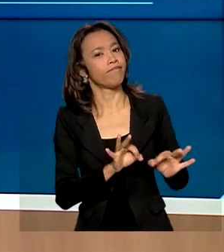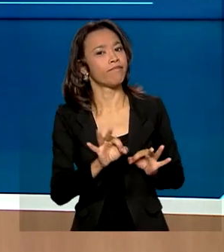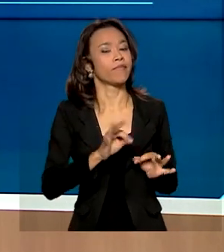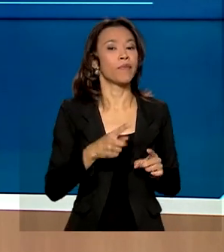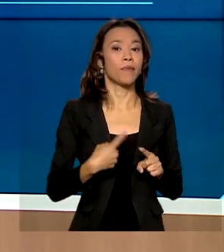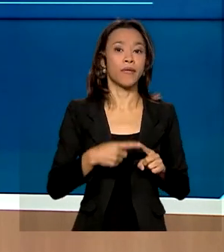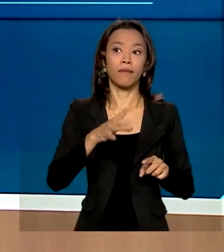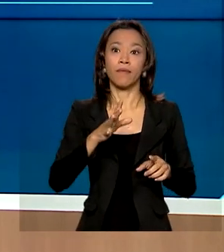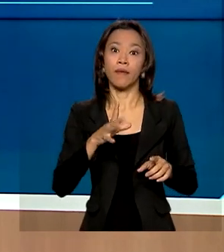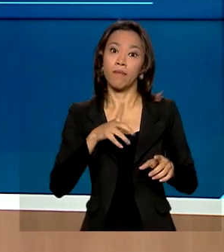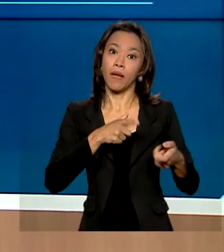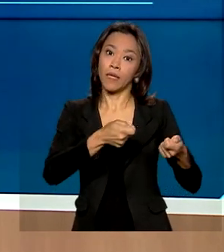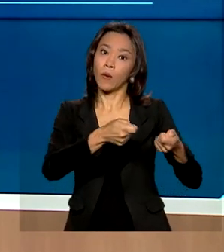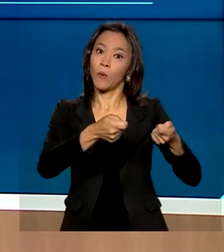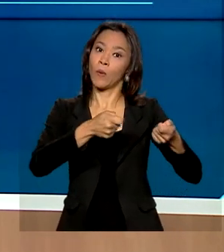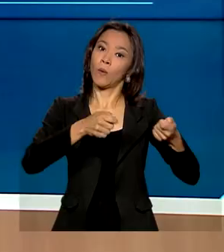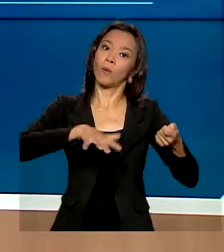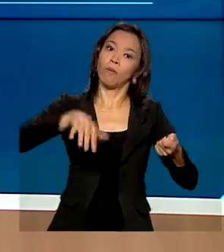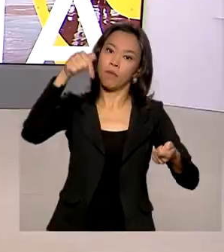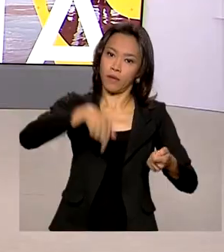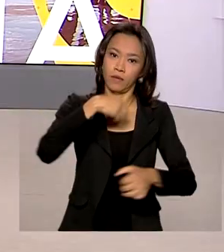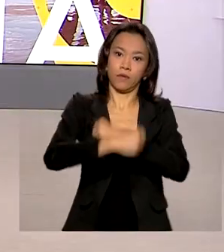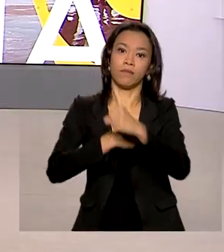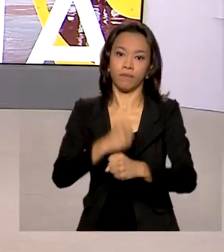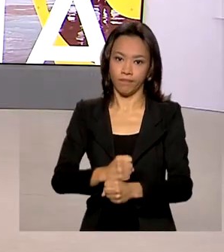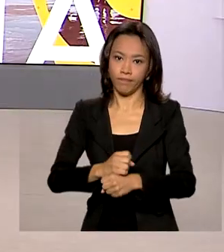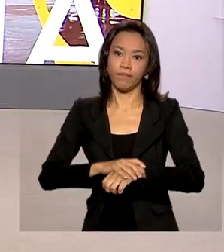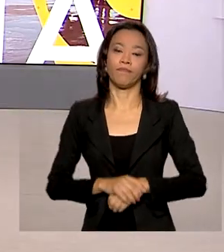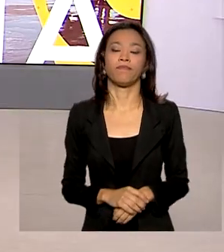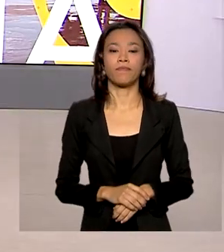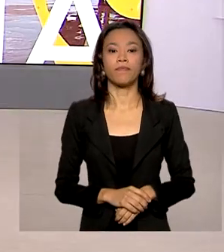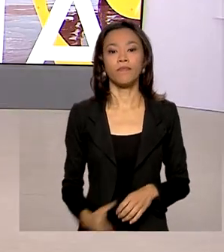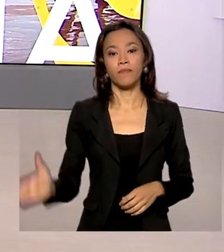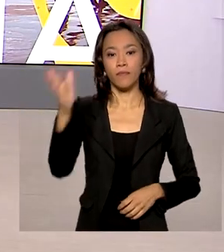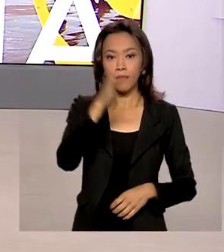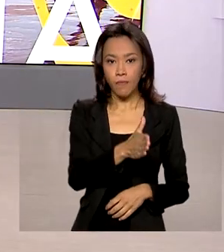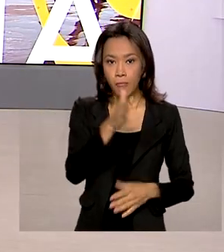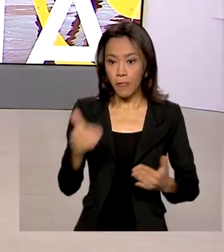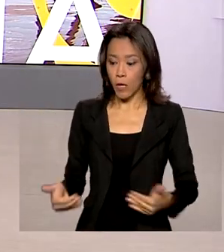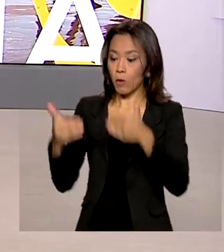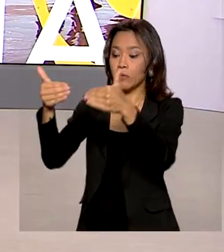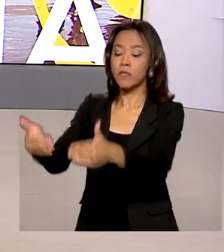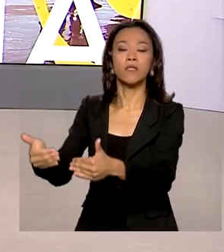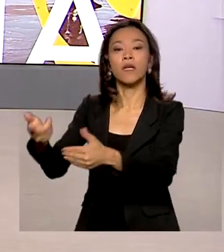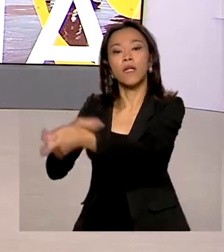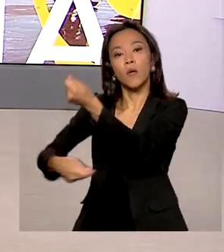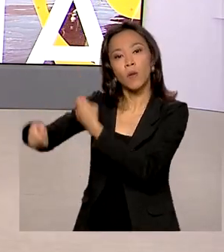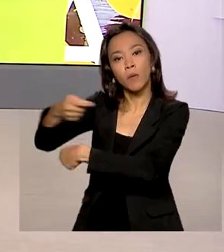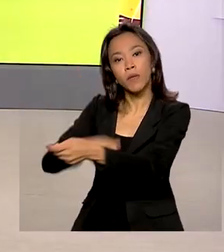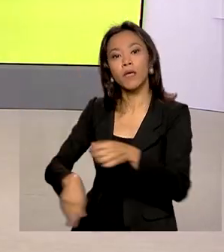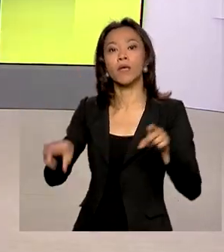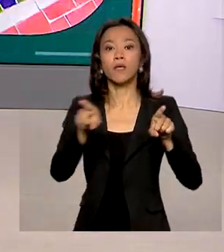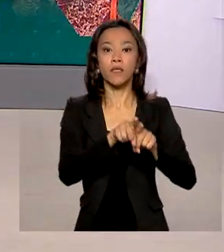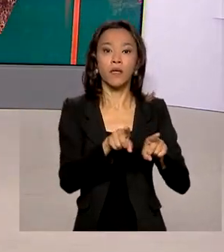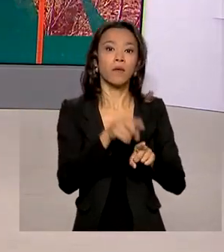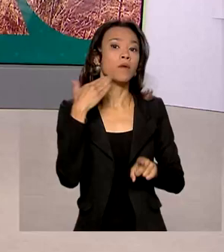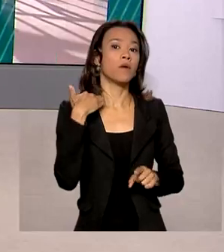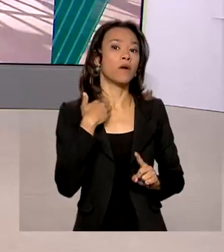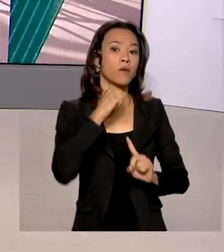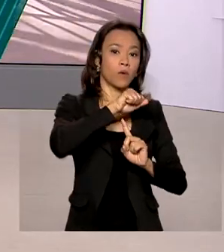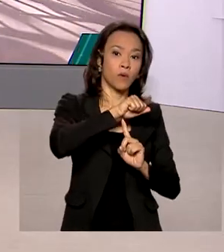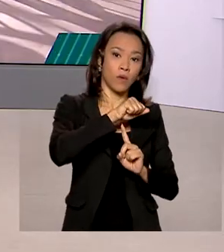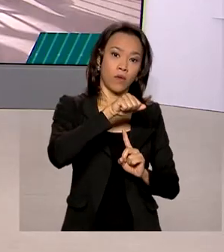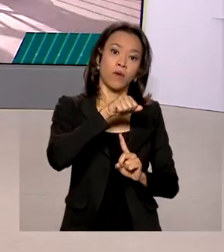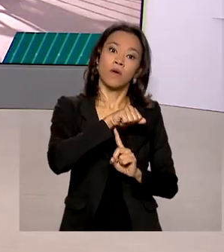instabilização das expectativas para este ano. O Ministério da Economia e o Banco Mundial lançaram a plataforma Brasil